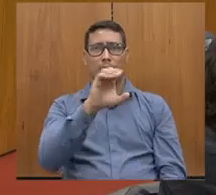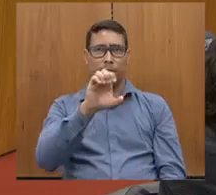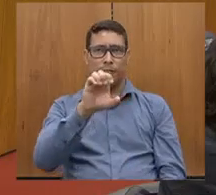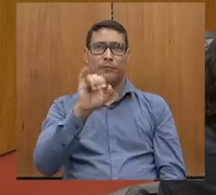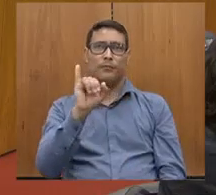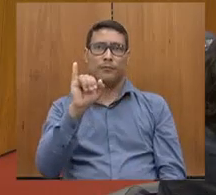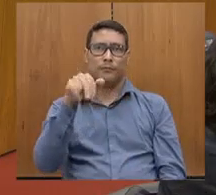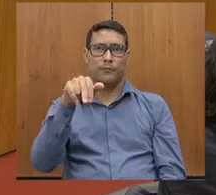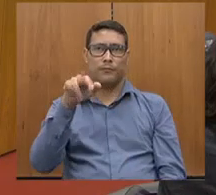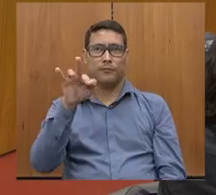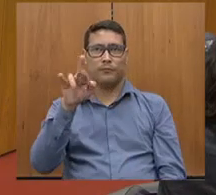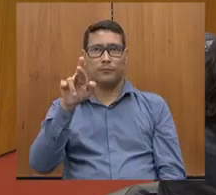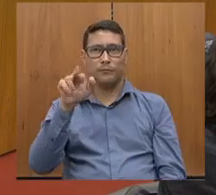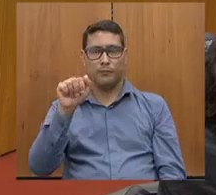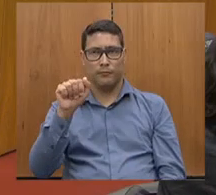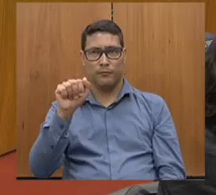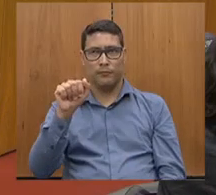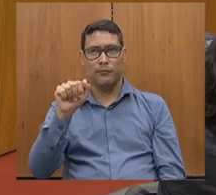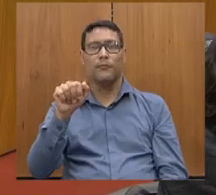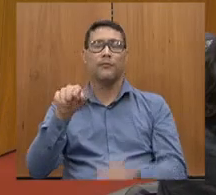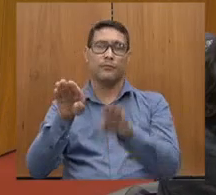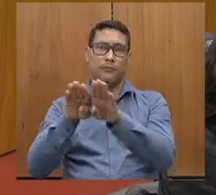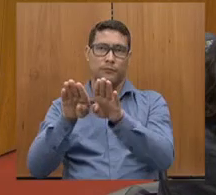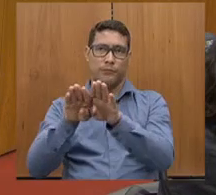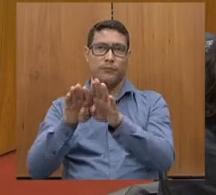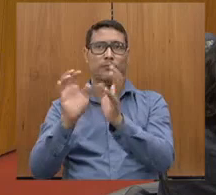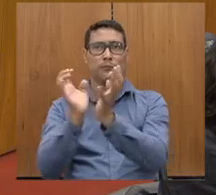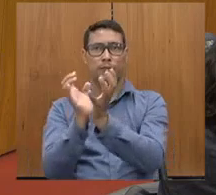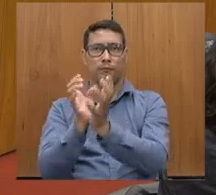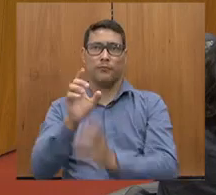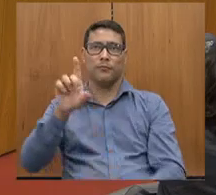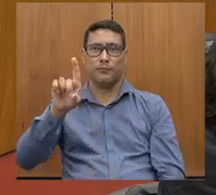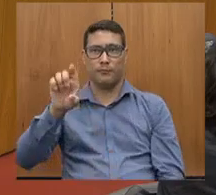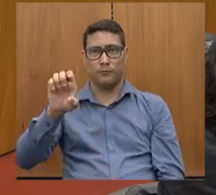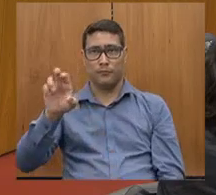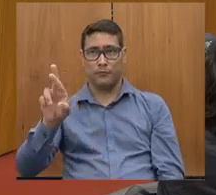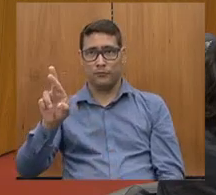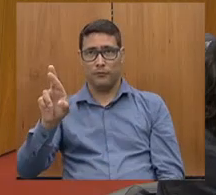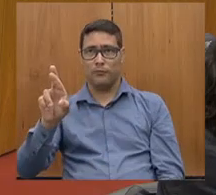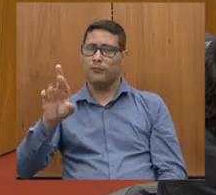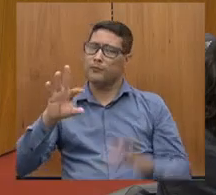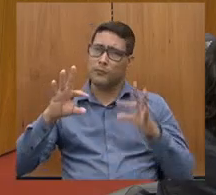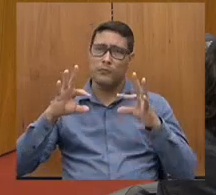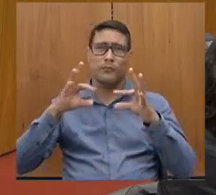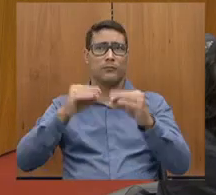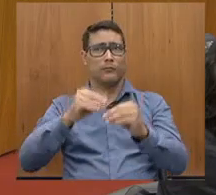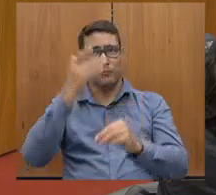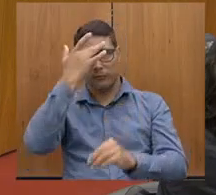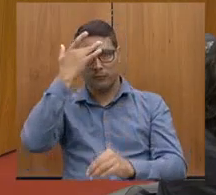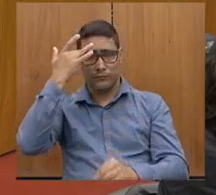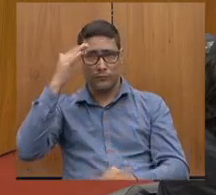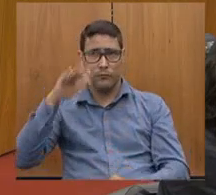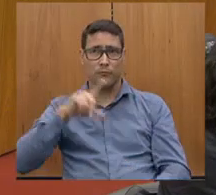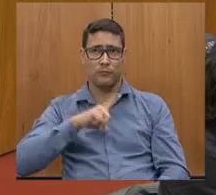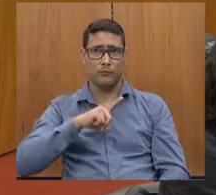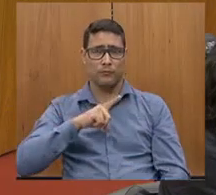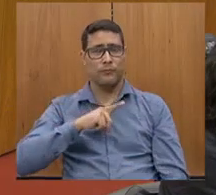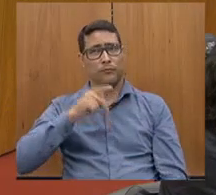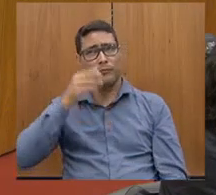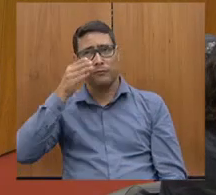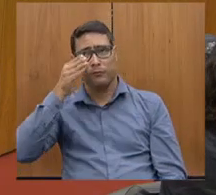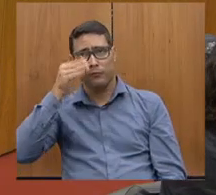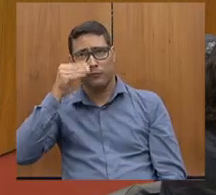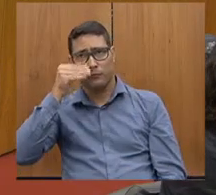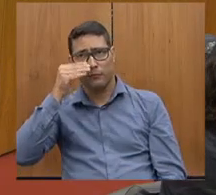da antiga CETOP, também do DEC. E também todos os telespectadores. Quando a